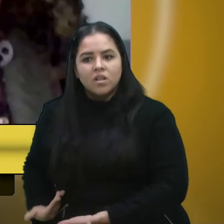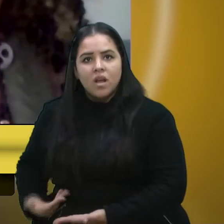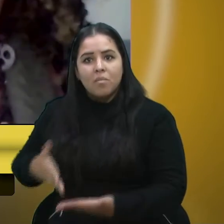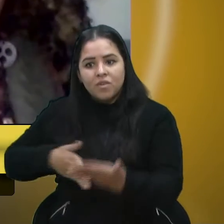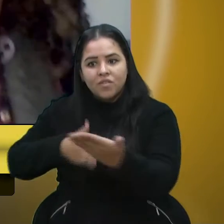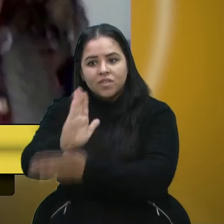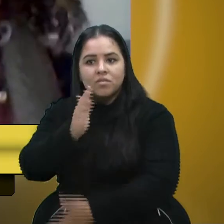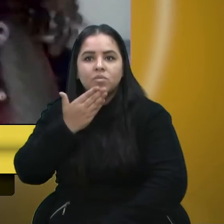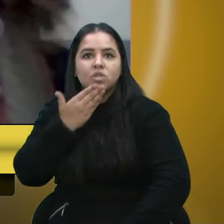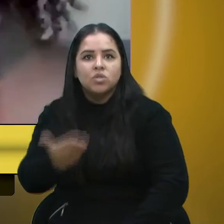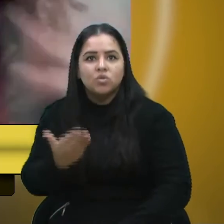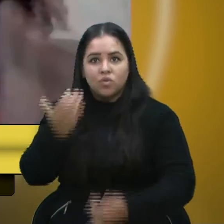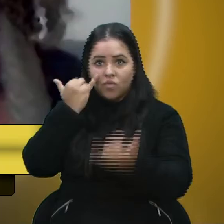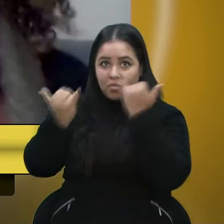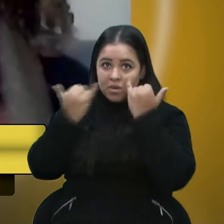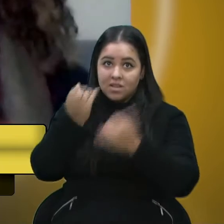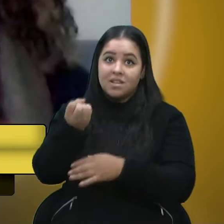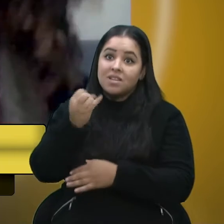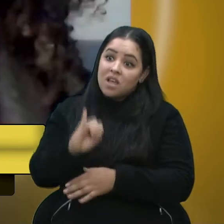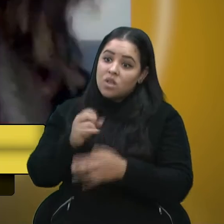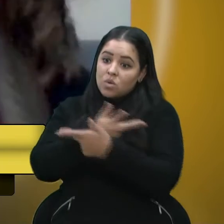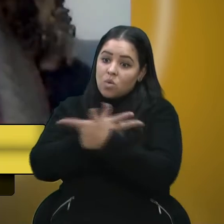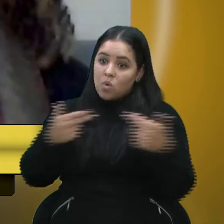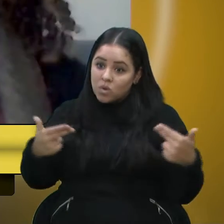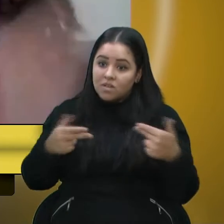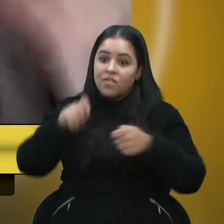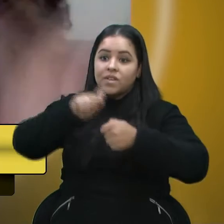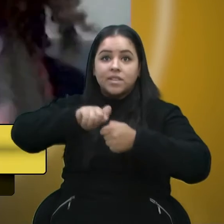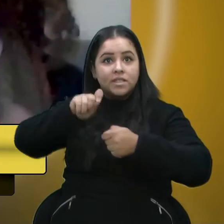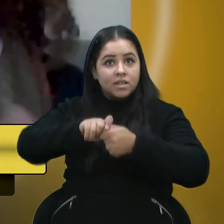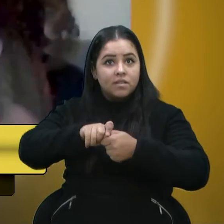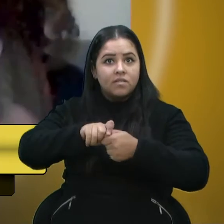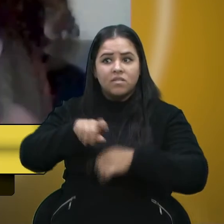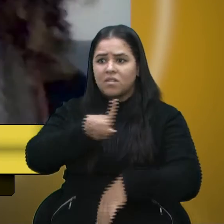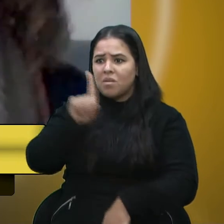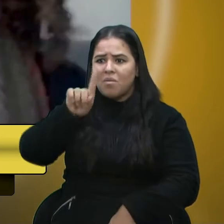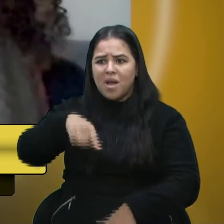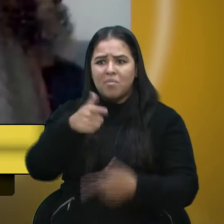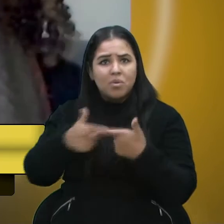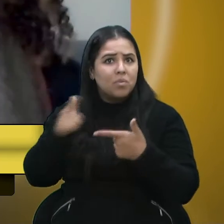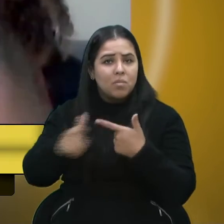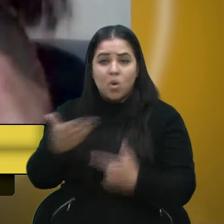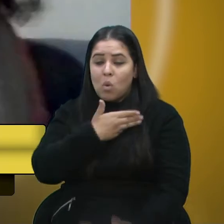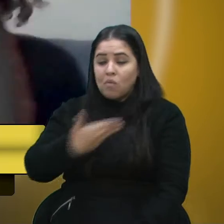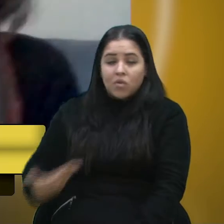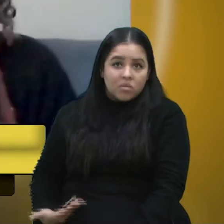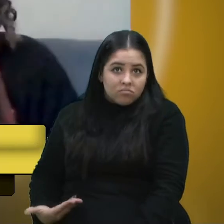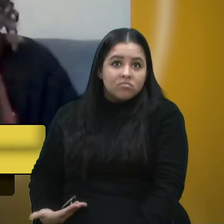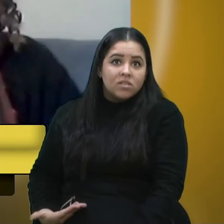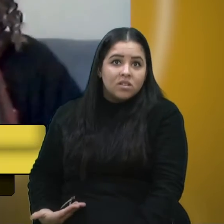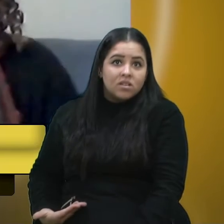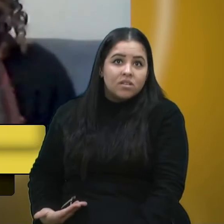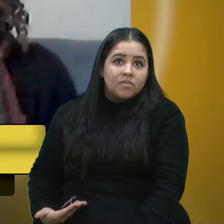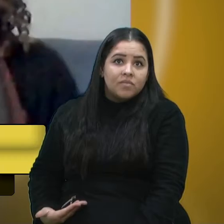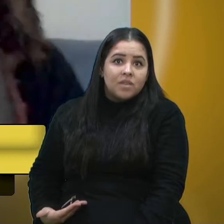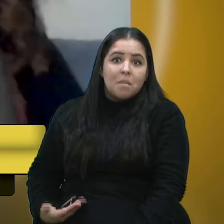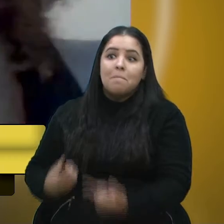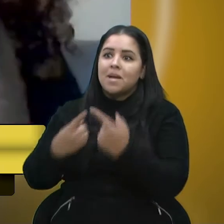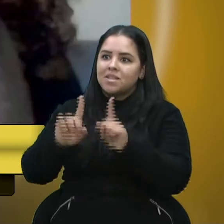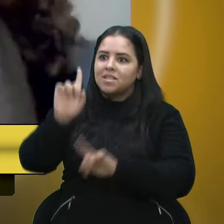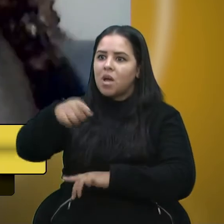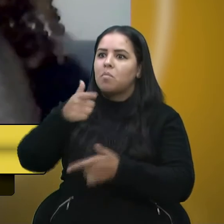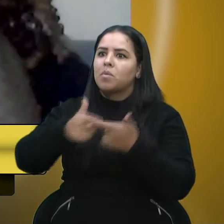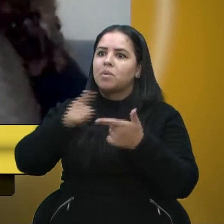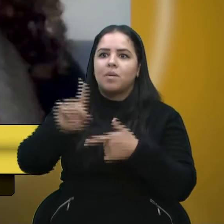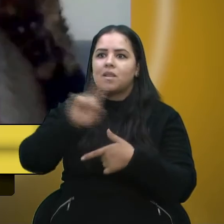pedido de informação, já que as coisas estão sendo feitas, não é um problema para o governo, e é um problema não aprovar. Porque não,